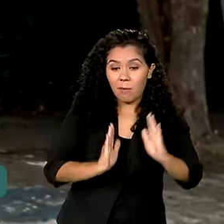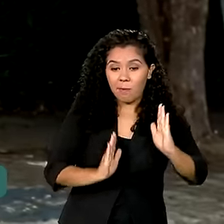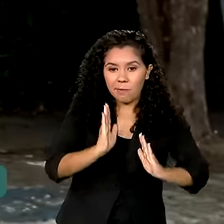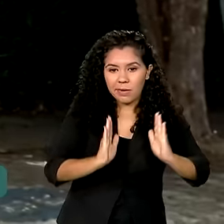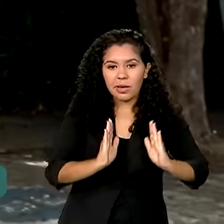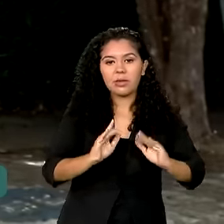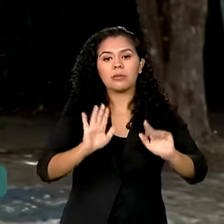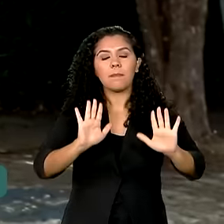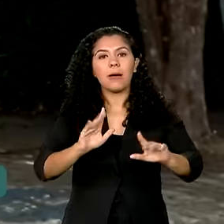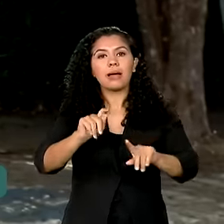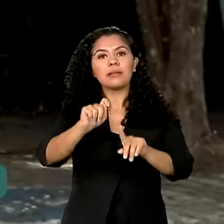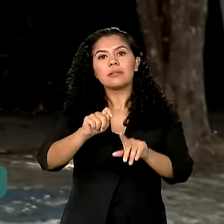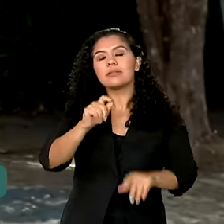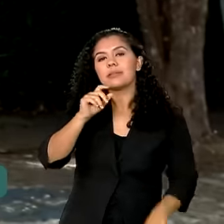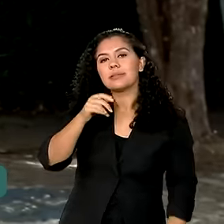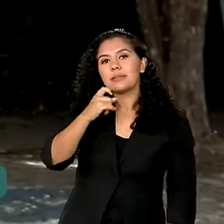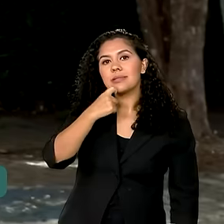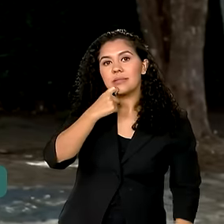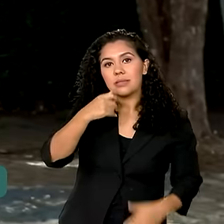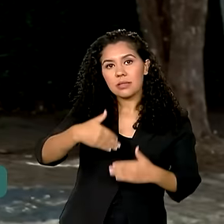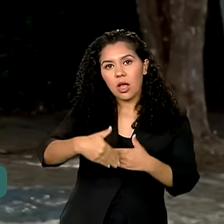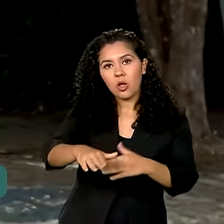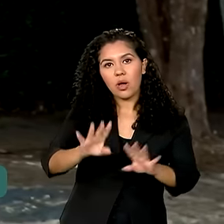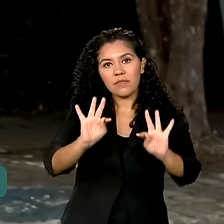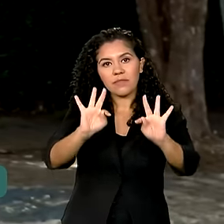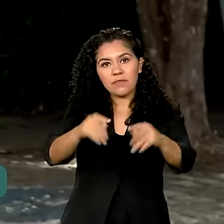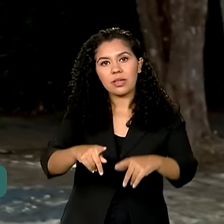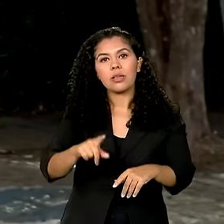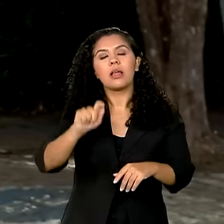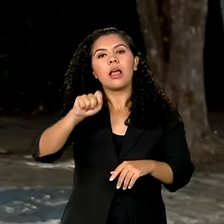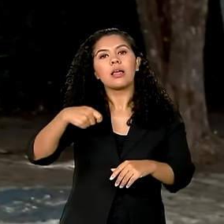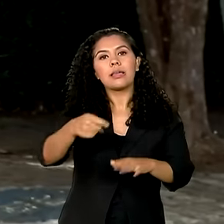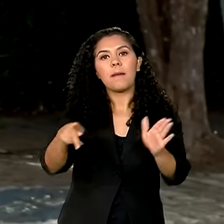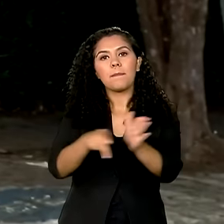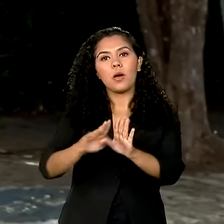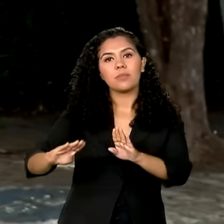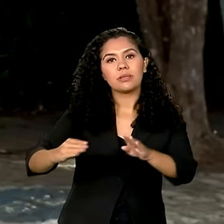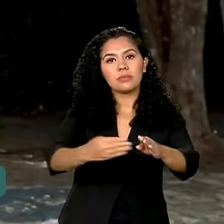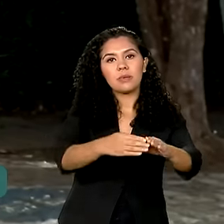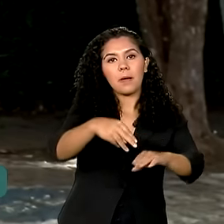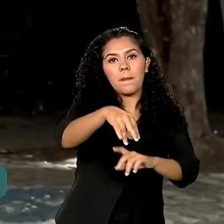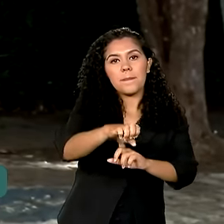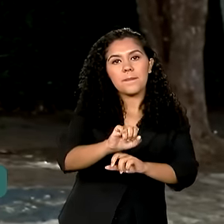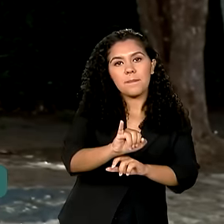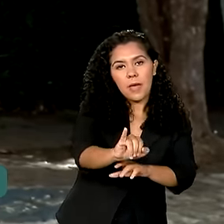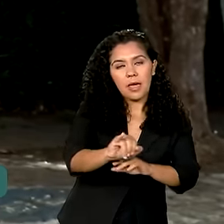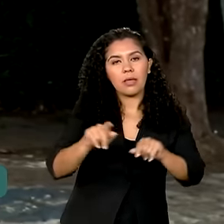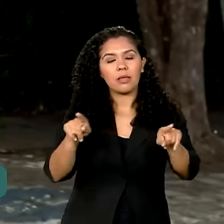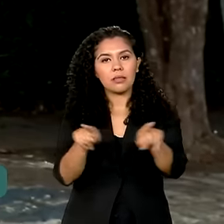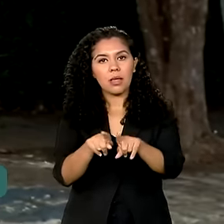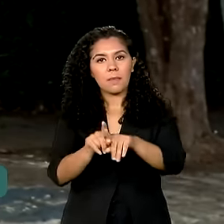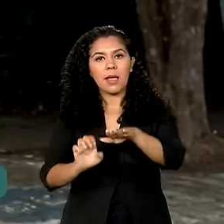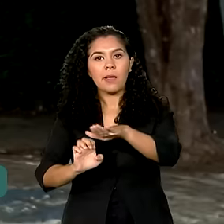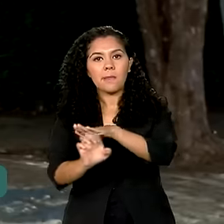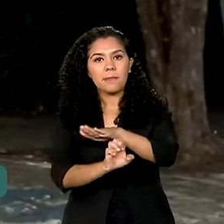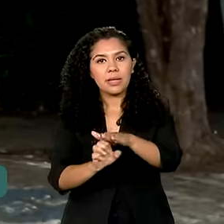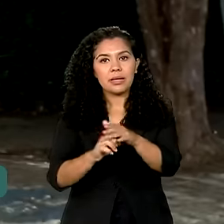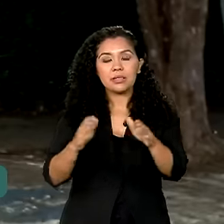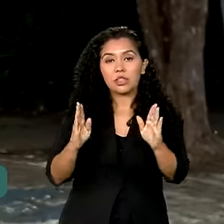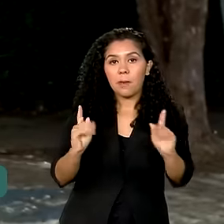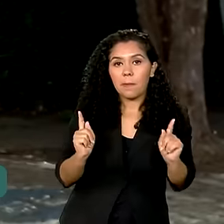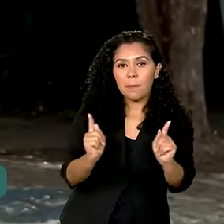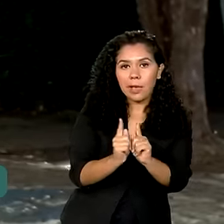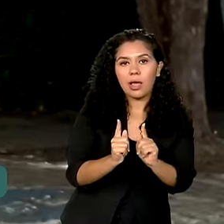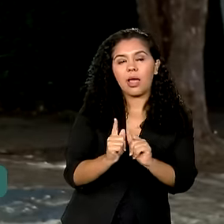sexta-feira a declaração do Simples Nacional, que é do microempreendedor individual e também para empresas de pequeno porte. Para quem